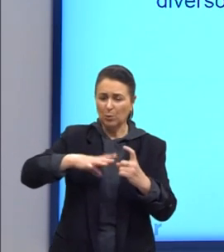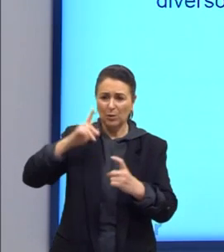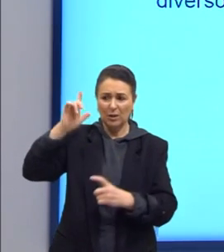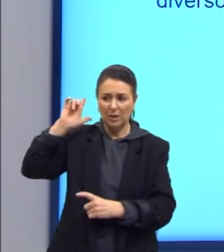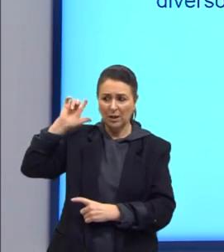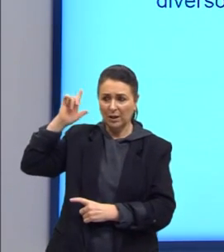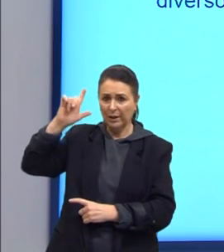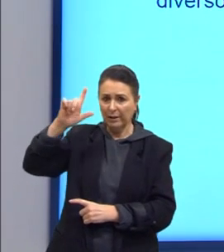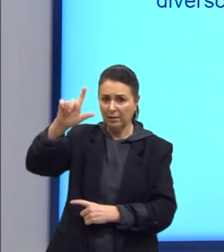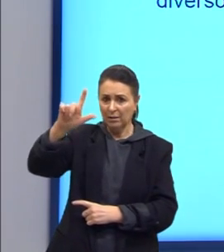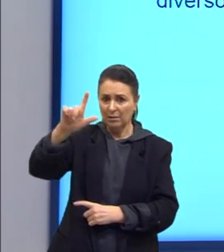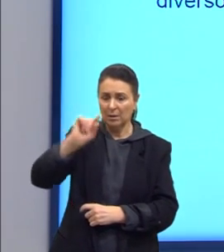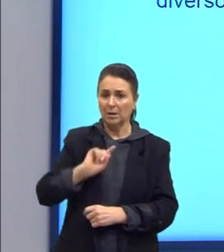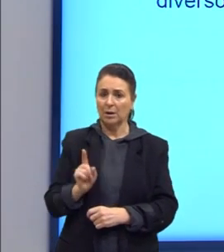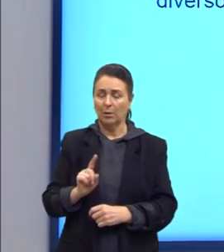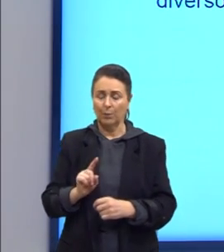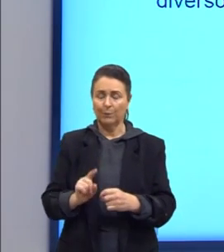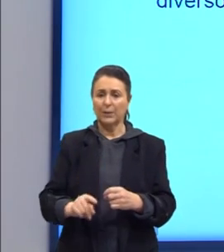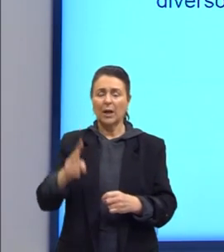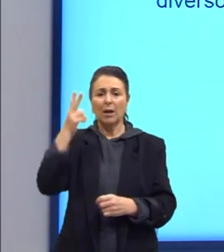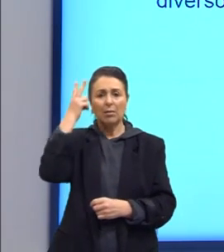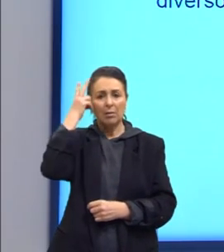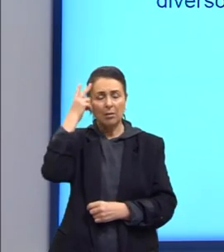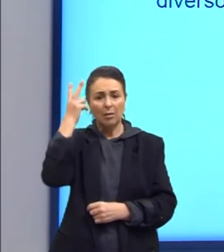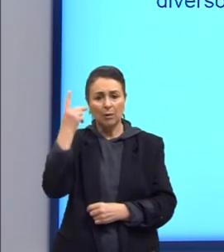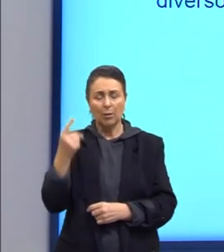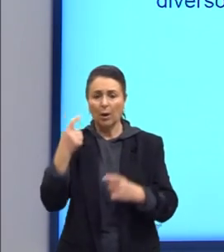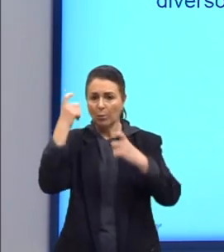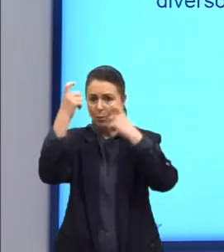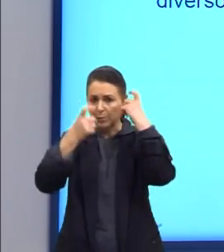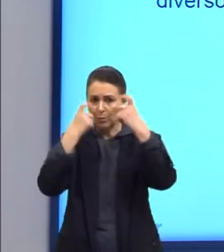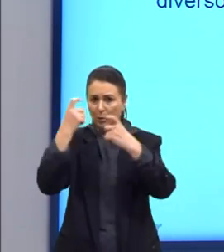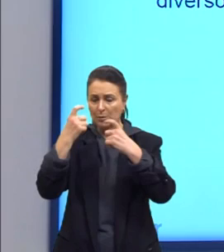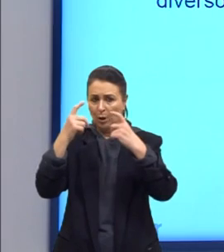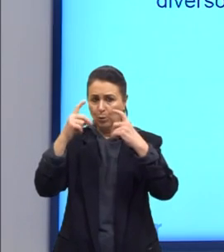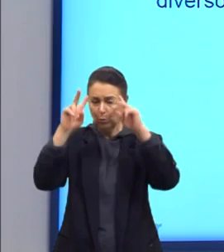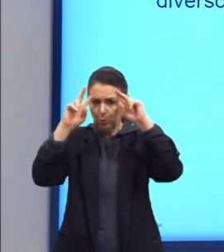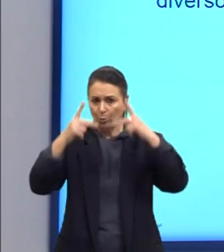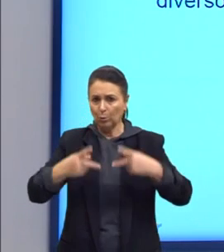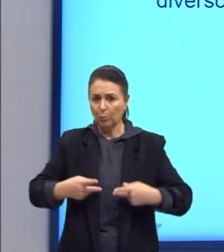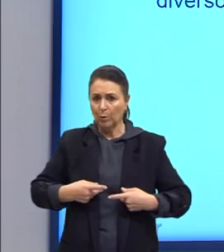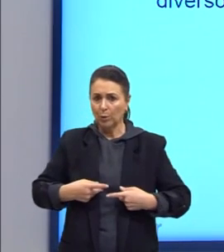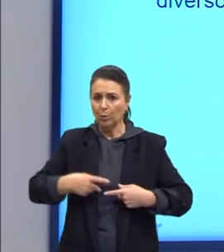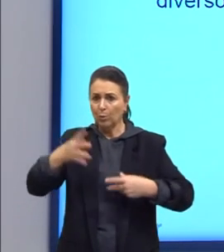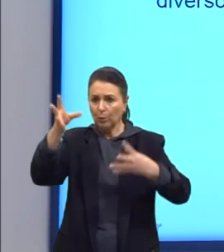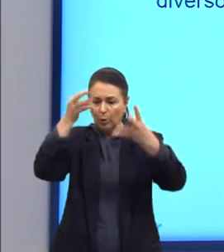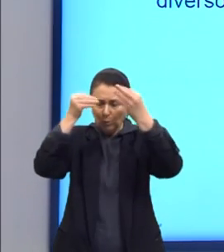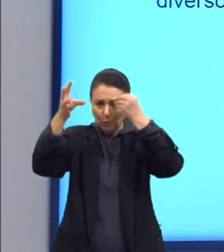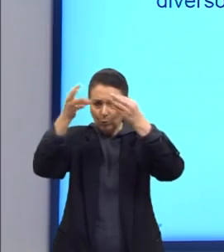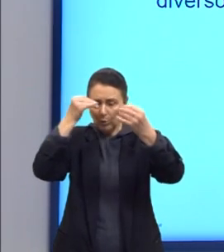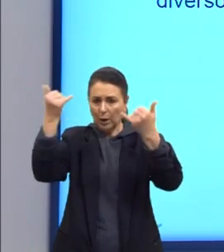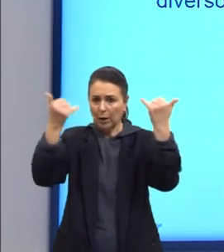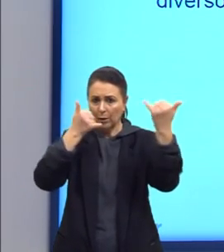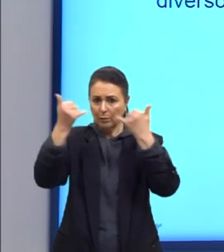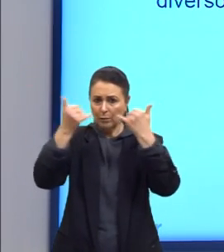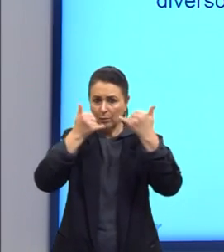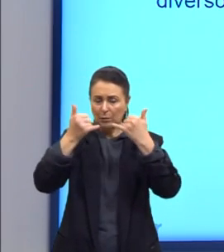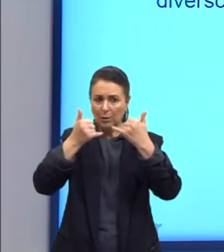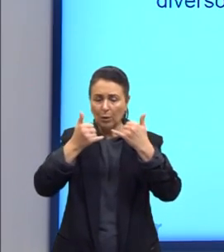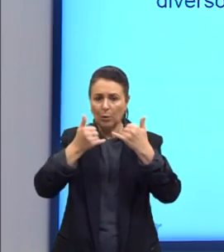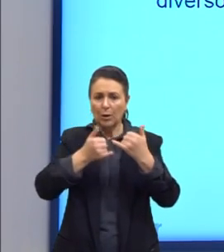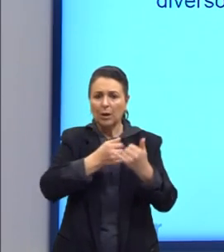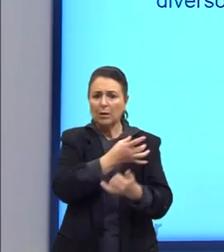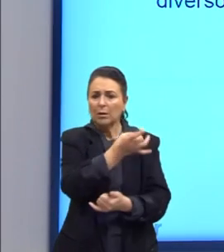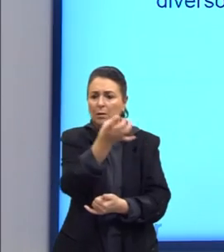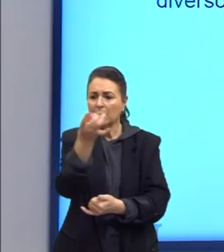da experiência. Natural a preocupação do ser humano por acumular o máximo de informações que os diversos ramos do